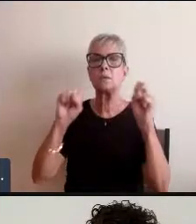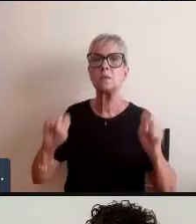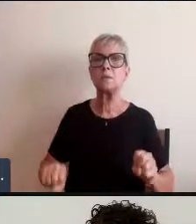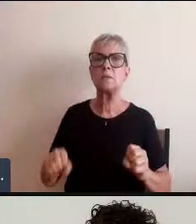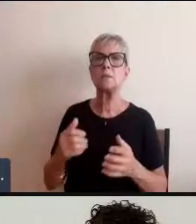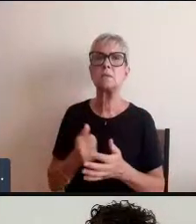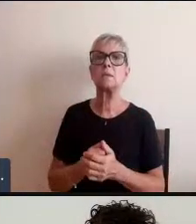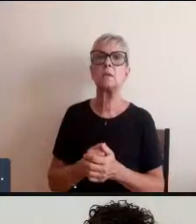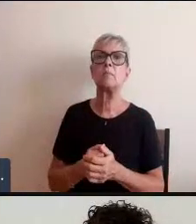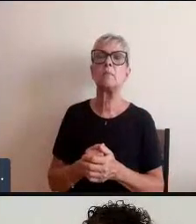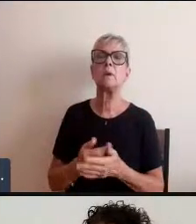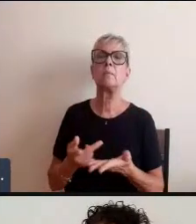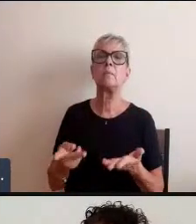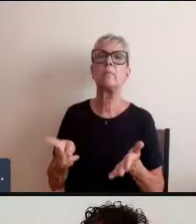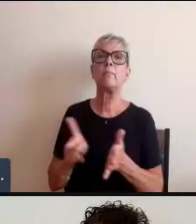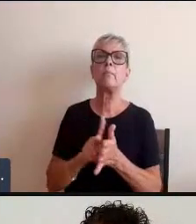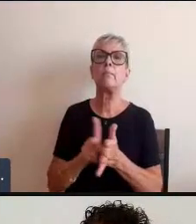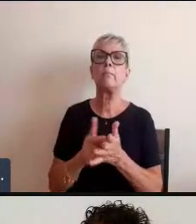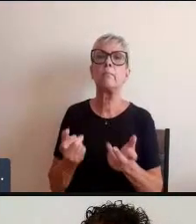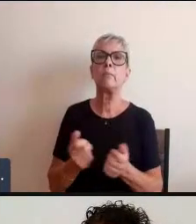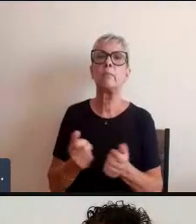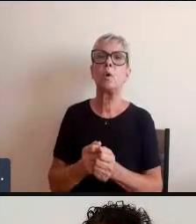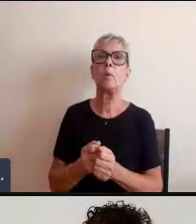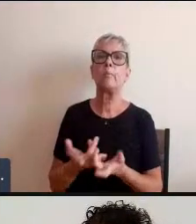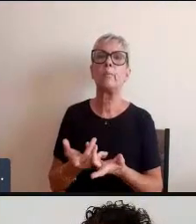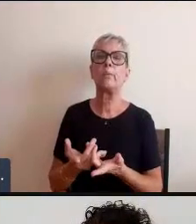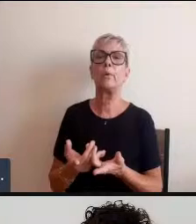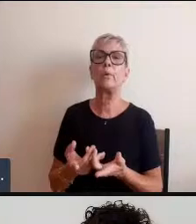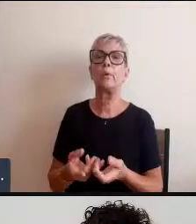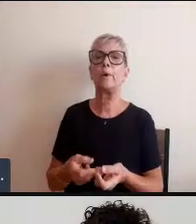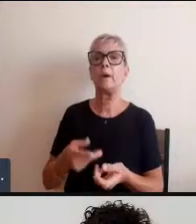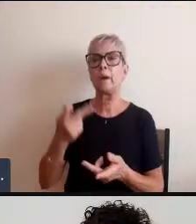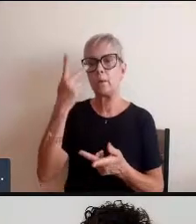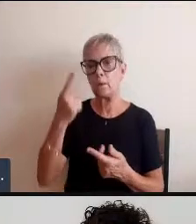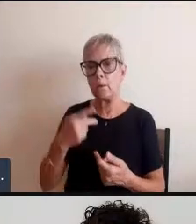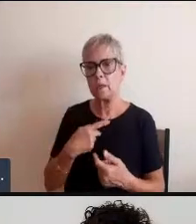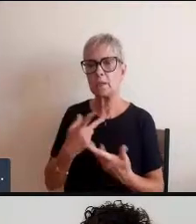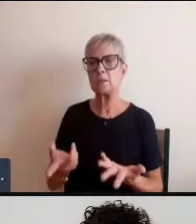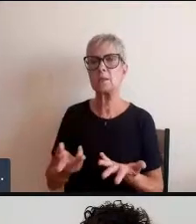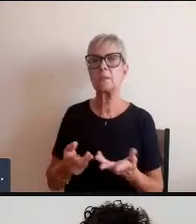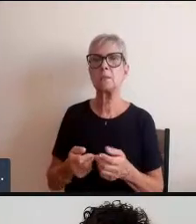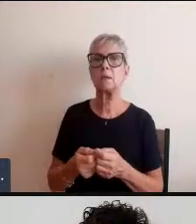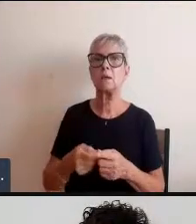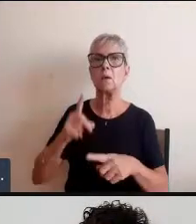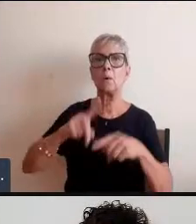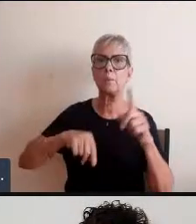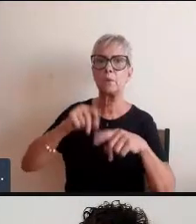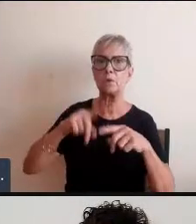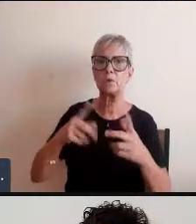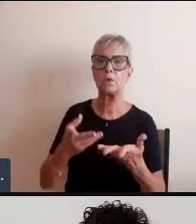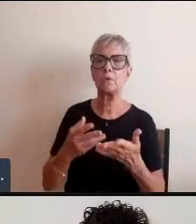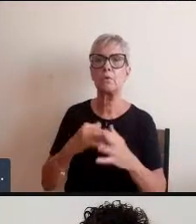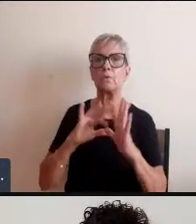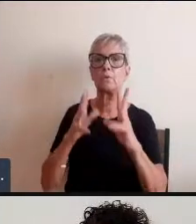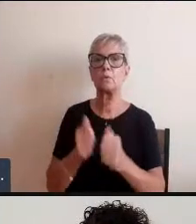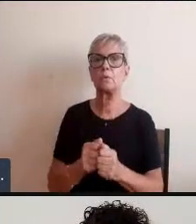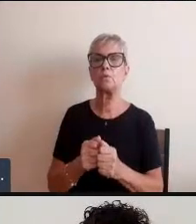que é extremamente antropoceno está sendo transformado em objetos em coisas em produtos de consumo